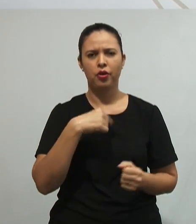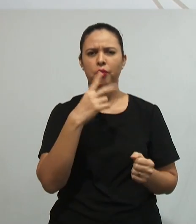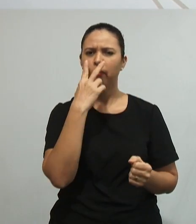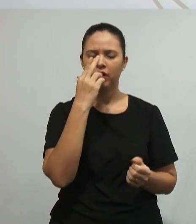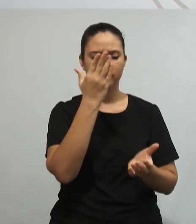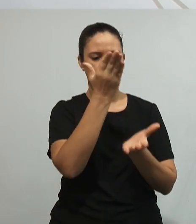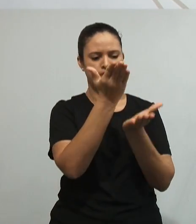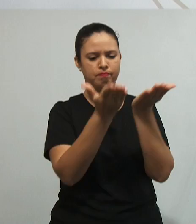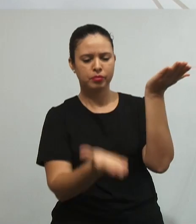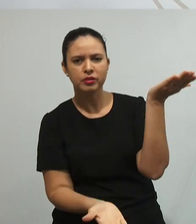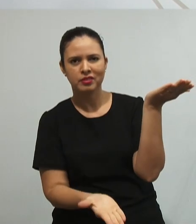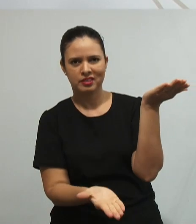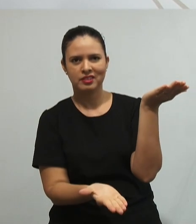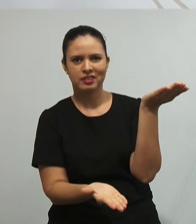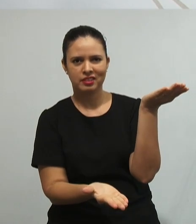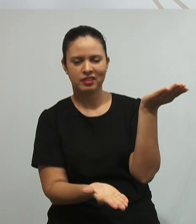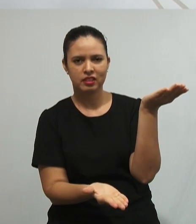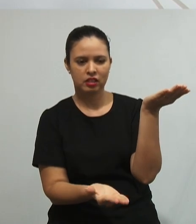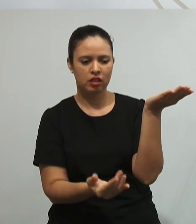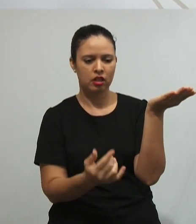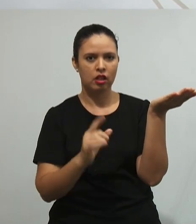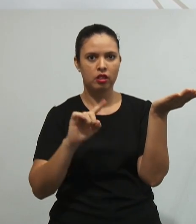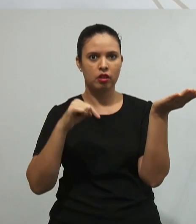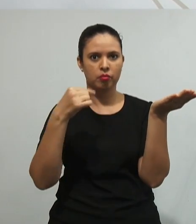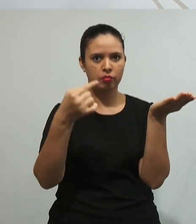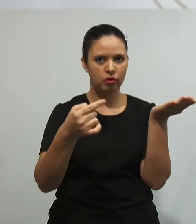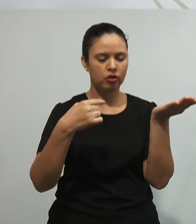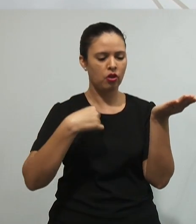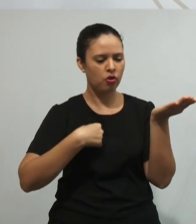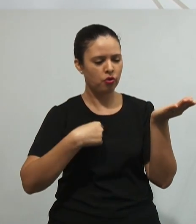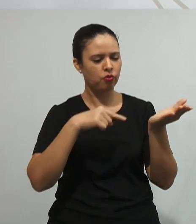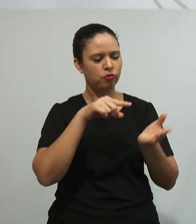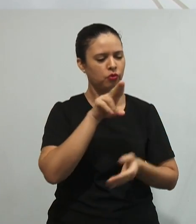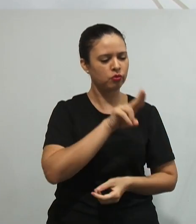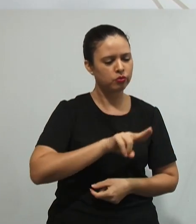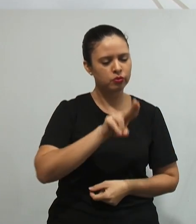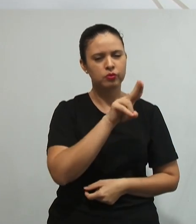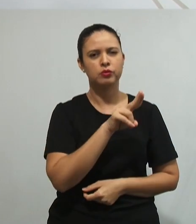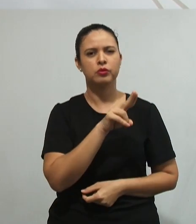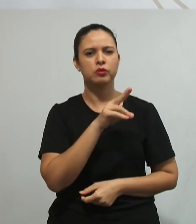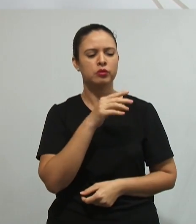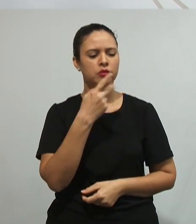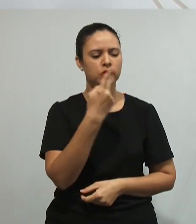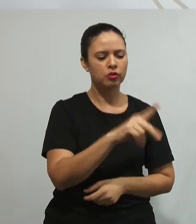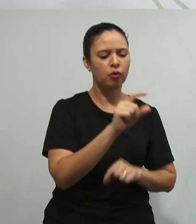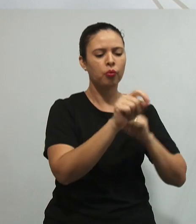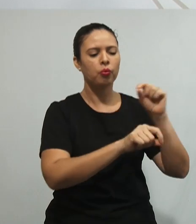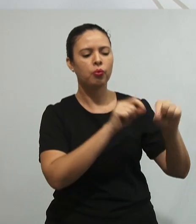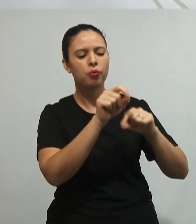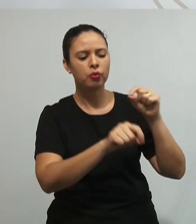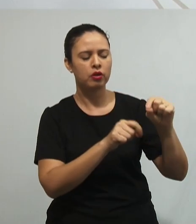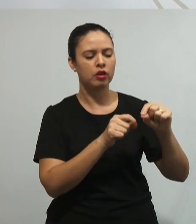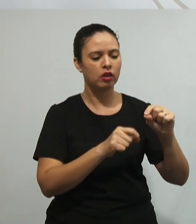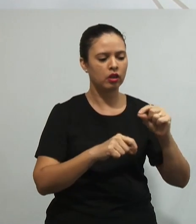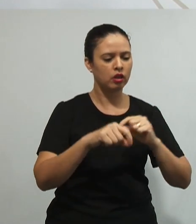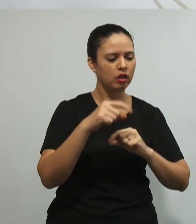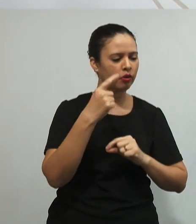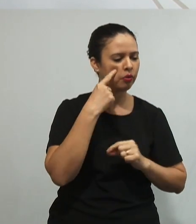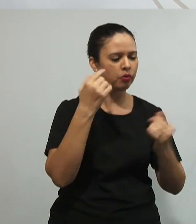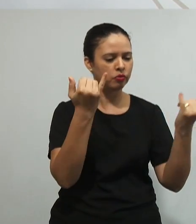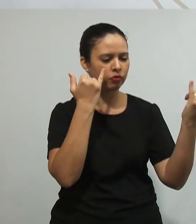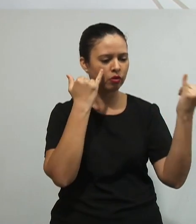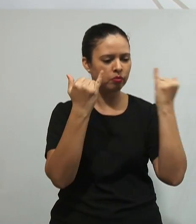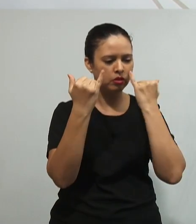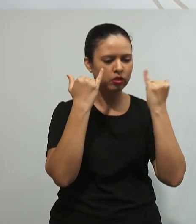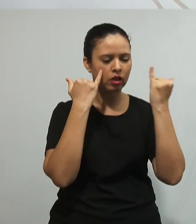manipulações, eu vou construindo novos conhecimentos. Aí é o quê? Passo de um estado de desequilíbrio para um estado de